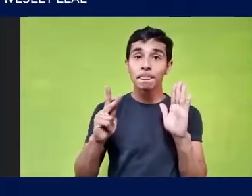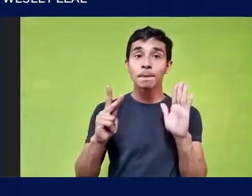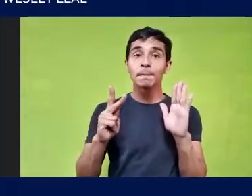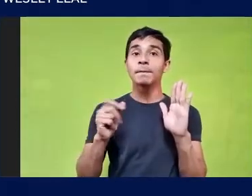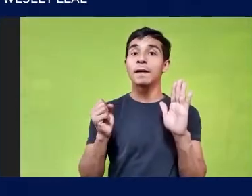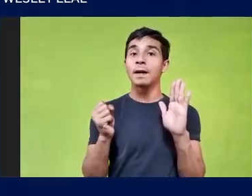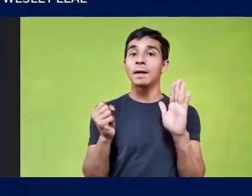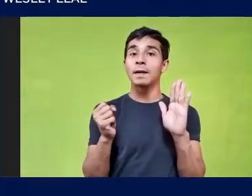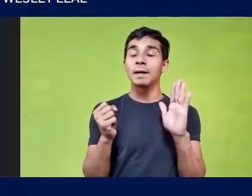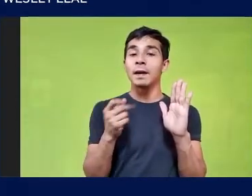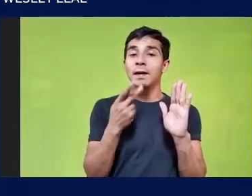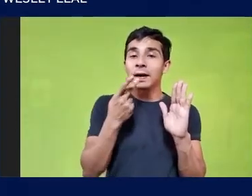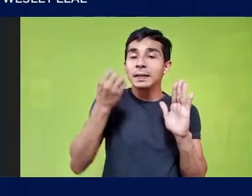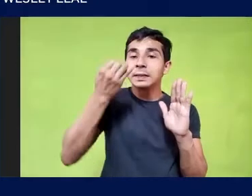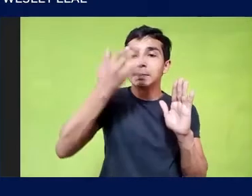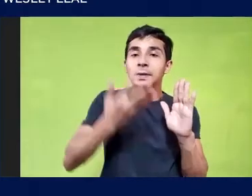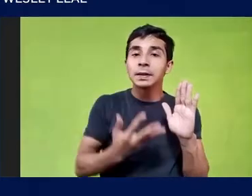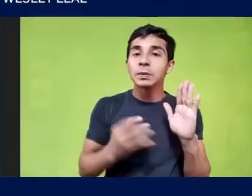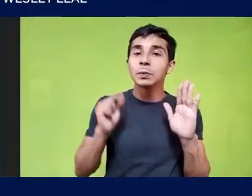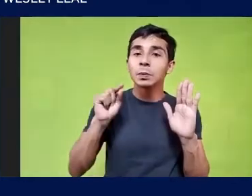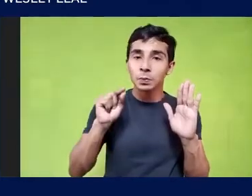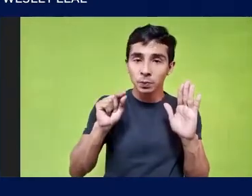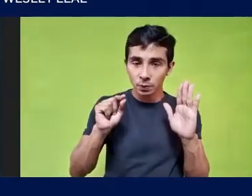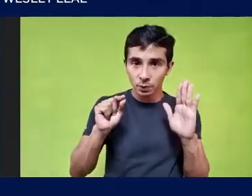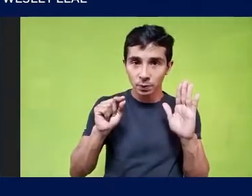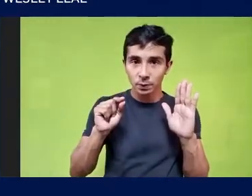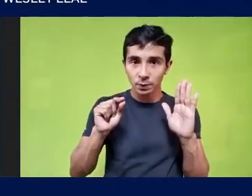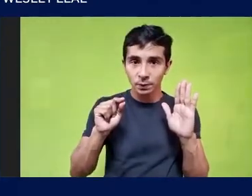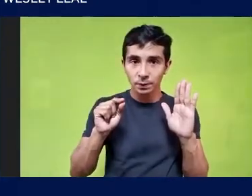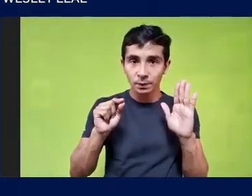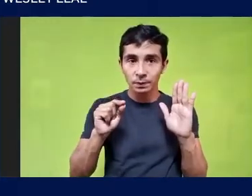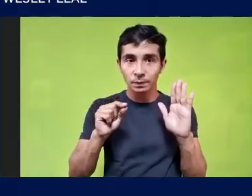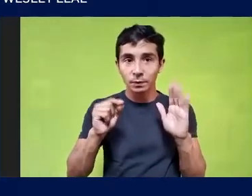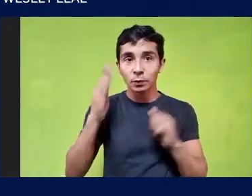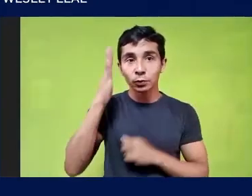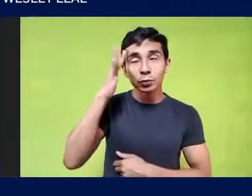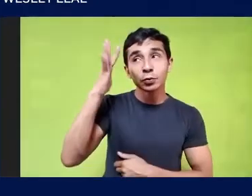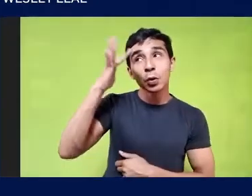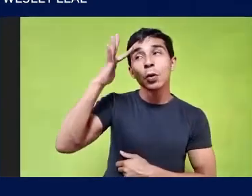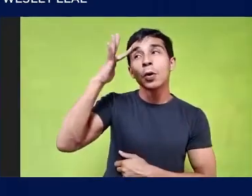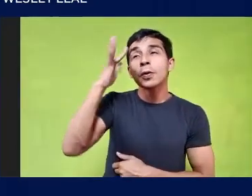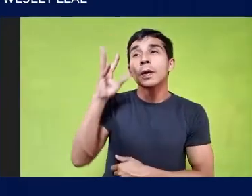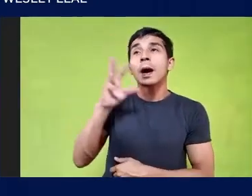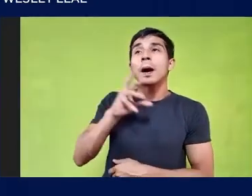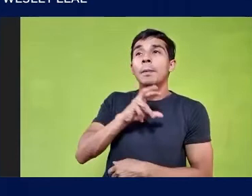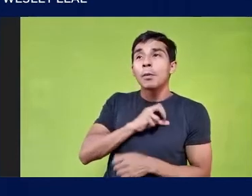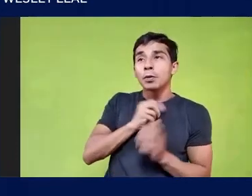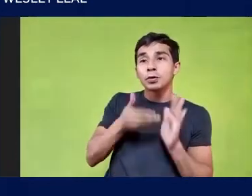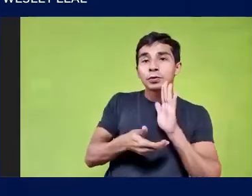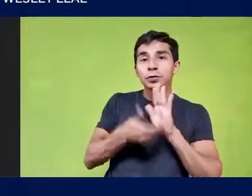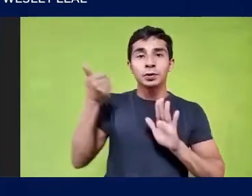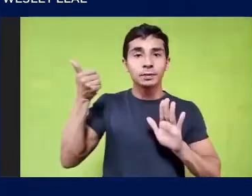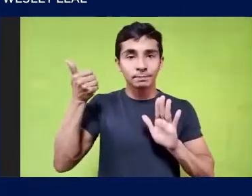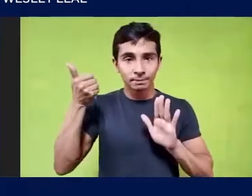Que é A supressão Do sonho E da paixão Da linguagem Então acho que O que